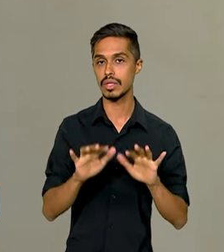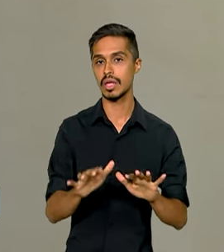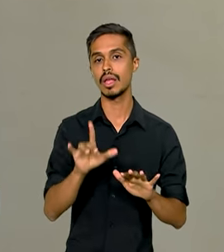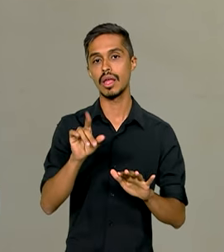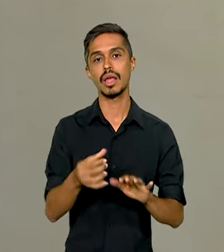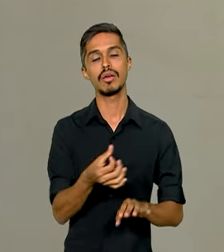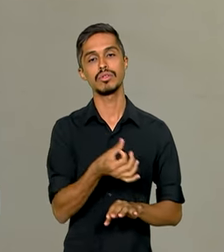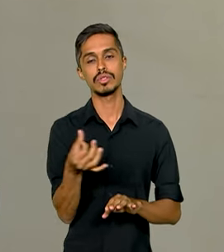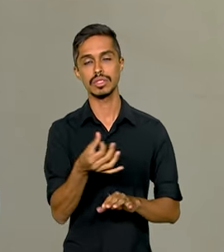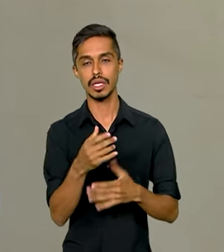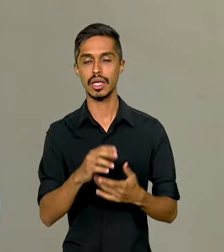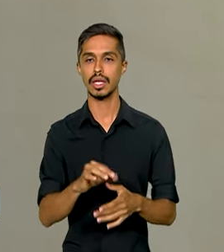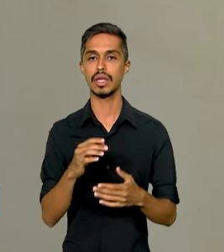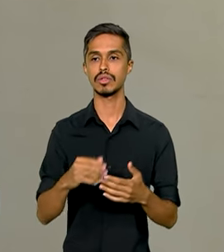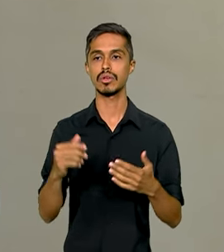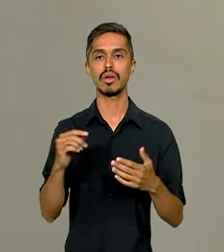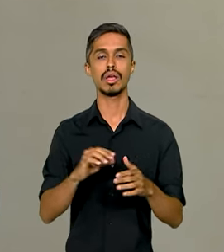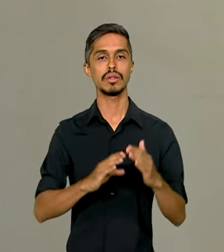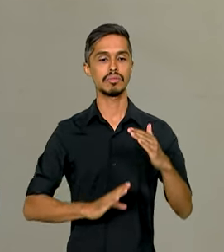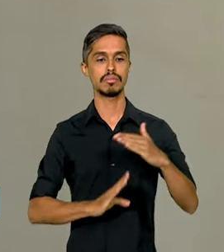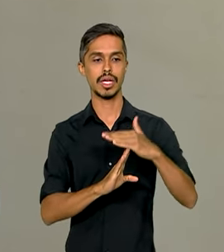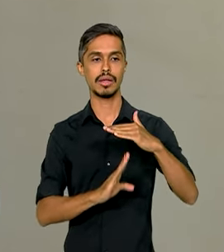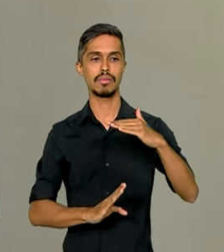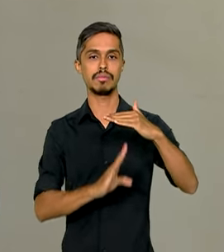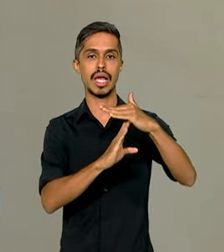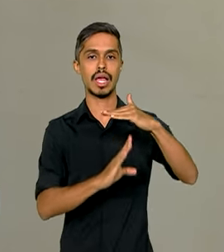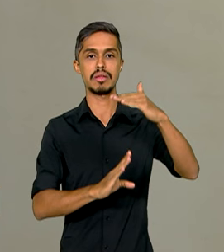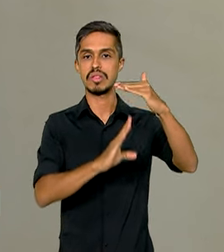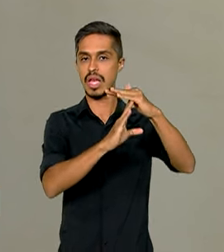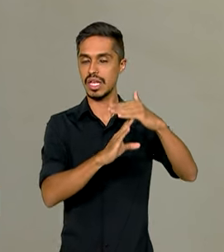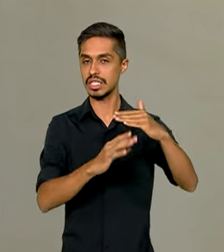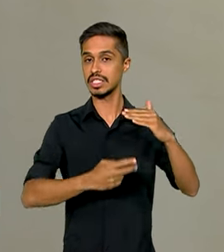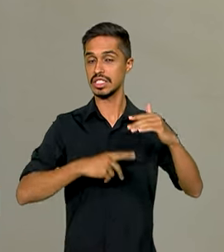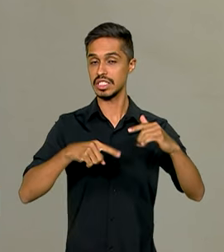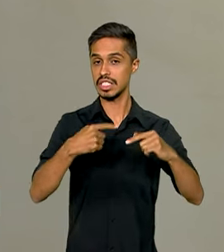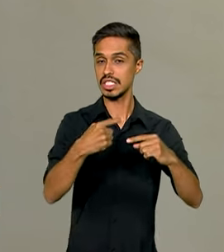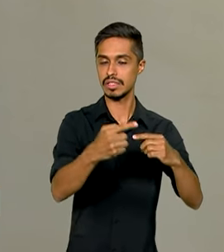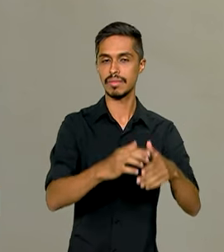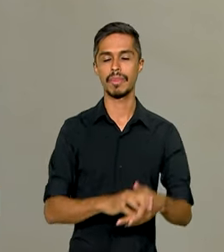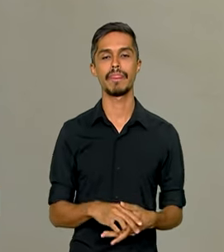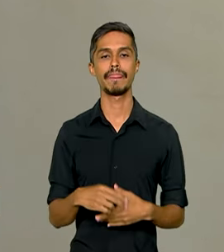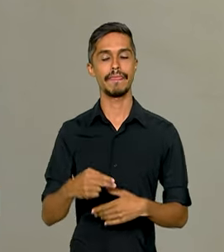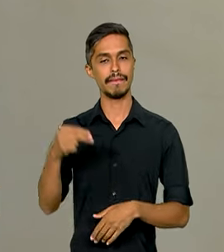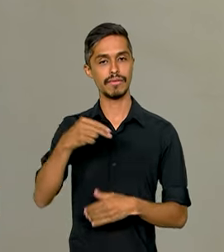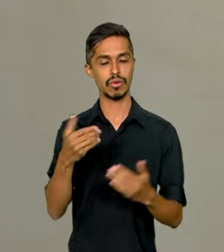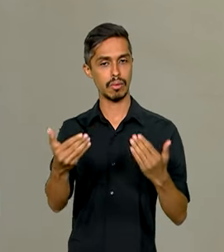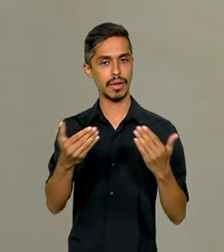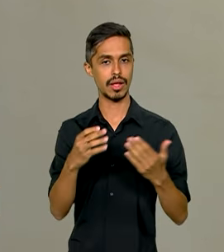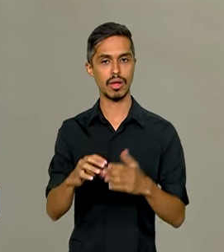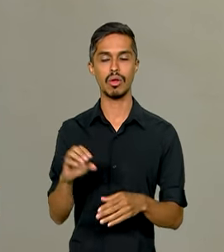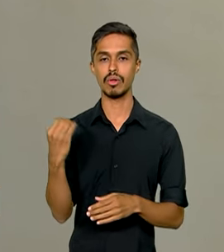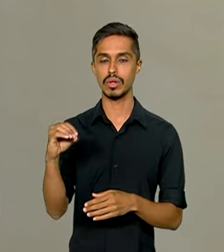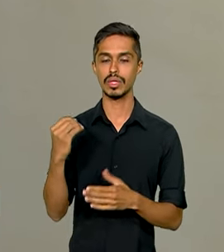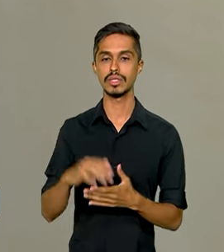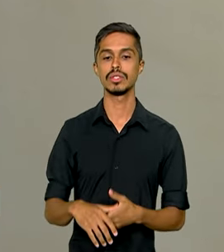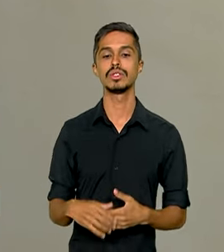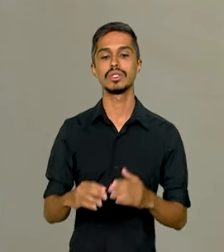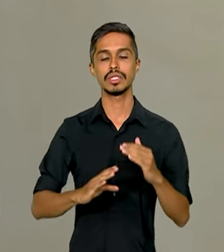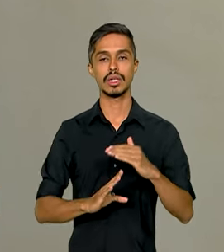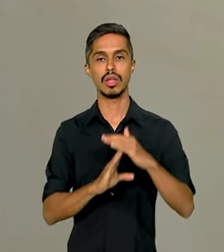sexto resultado positivo seguido. Já em novembro, na comparação com outubro, o crescimento foi de 0